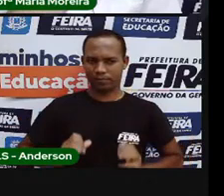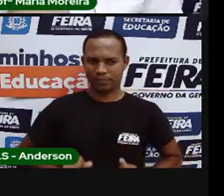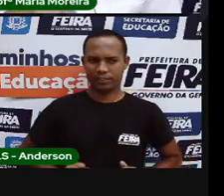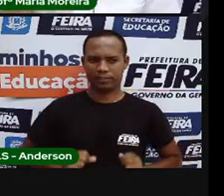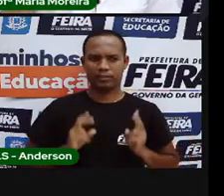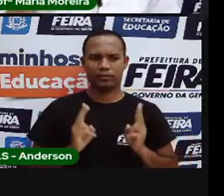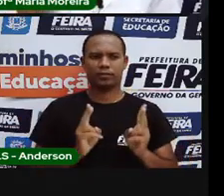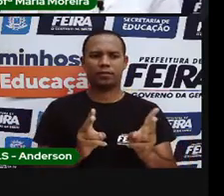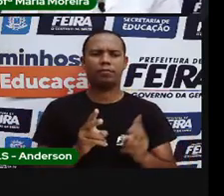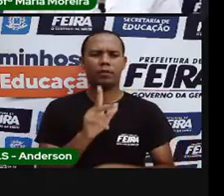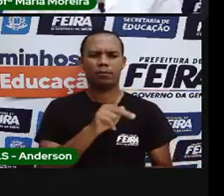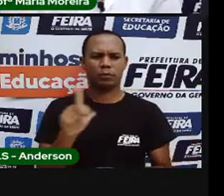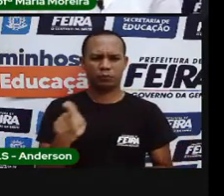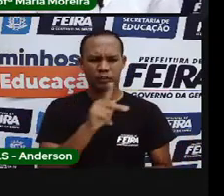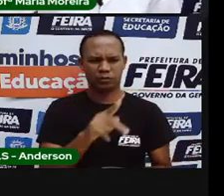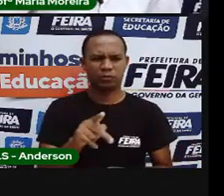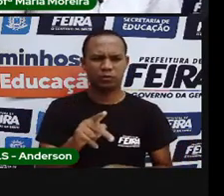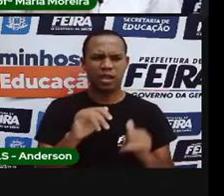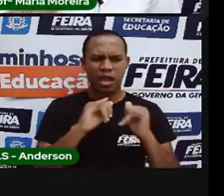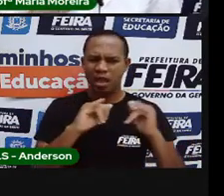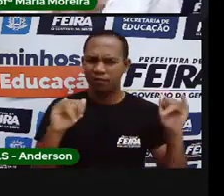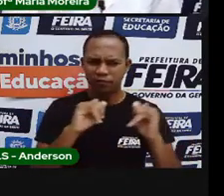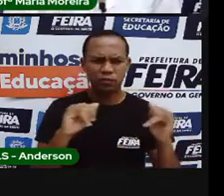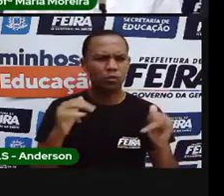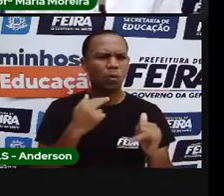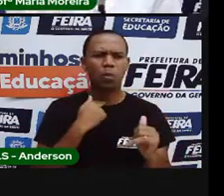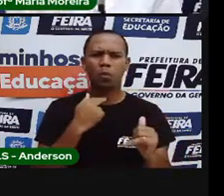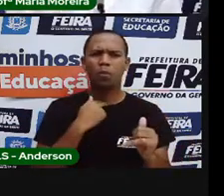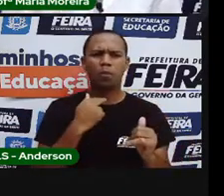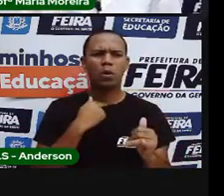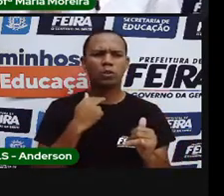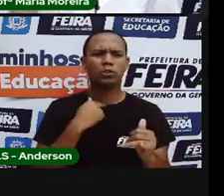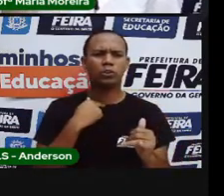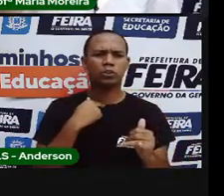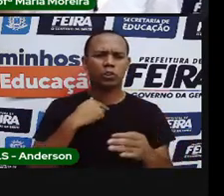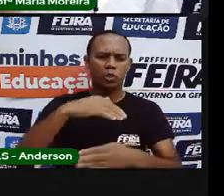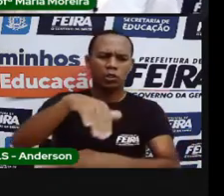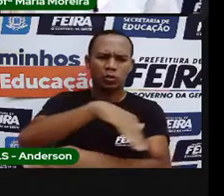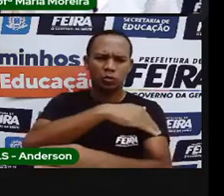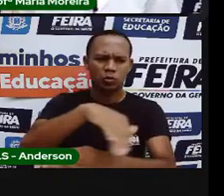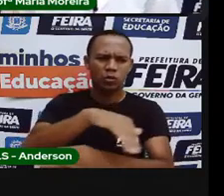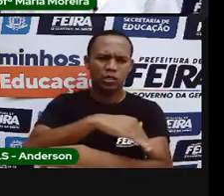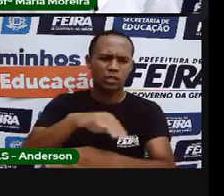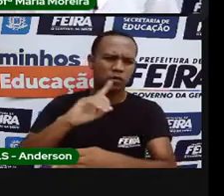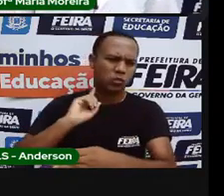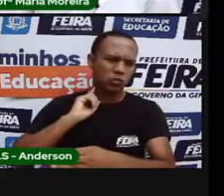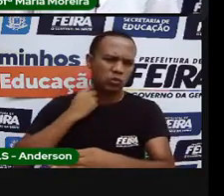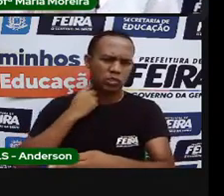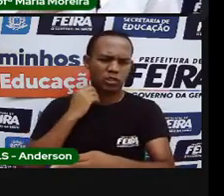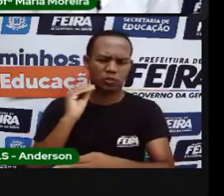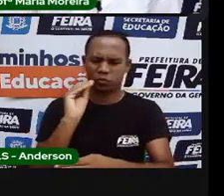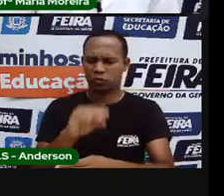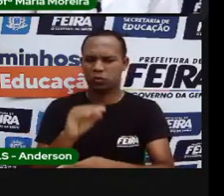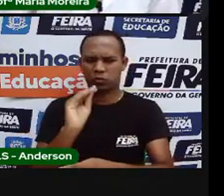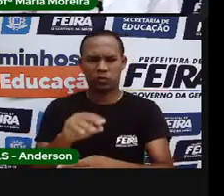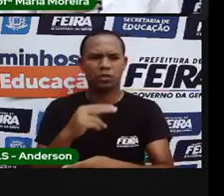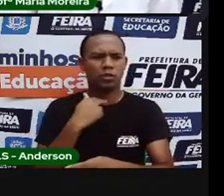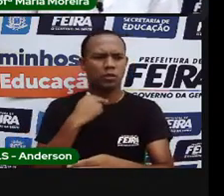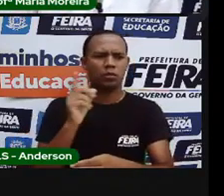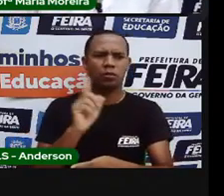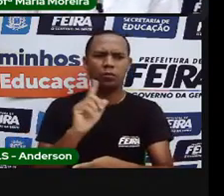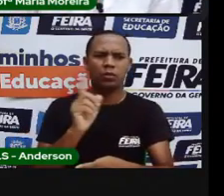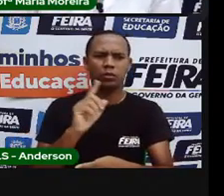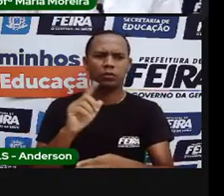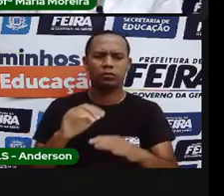vocês Que não joga o lixo na sala, que não joga o lixo na rua Porque depois, quando acontece uma chuva Vem as enchentes,